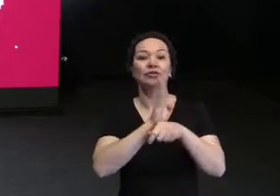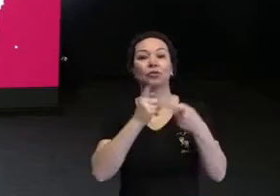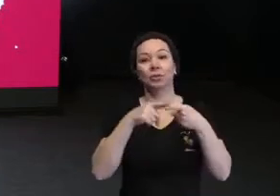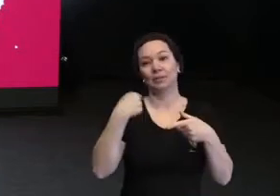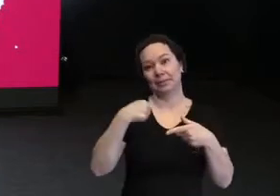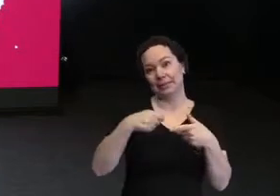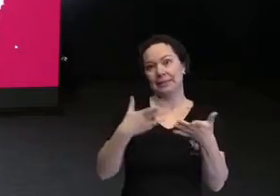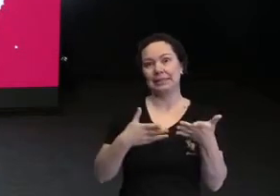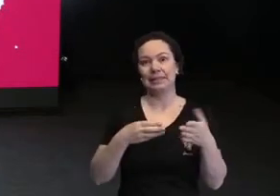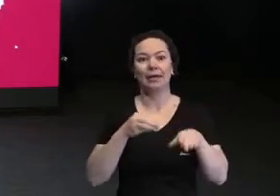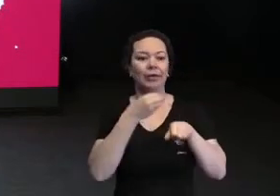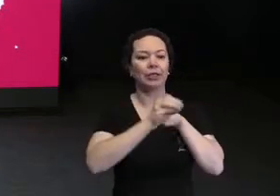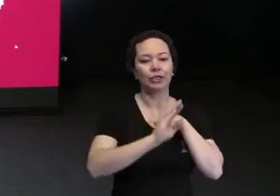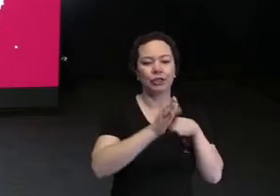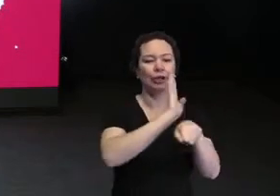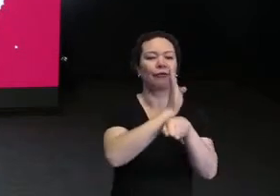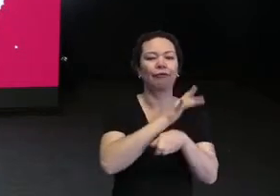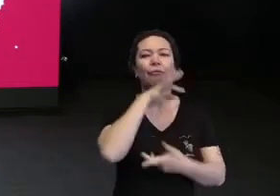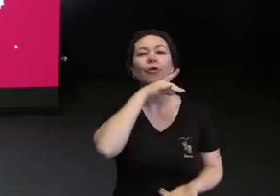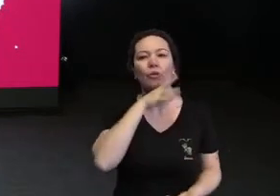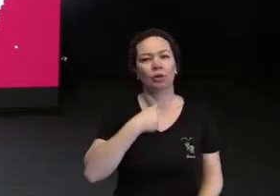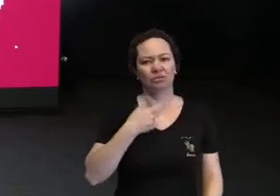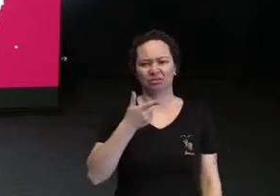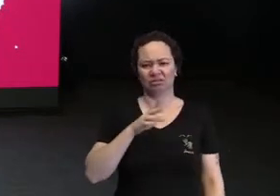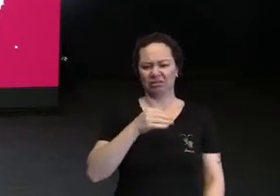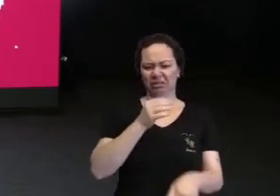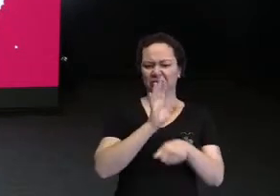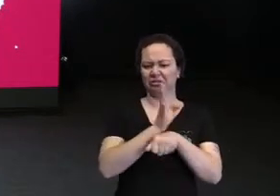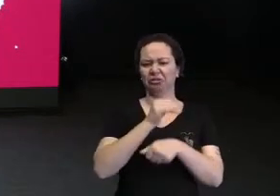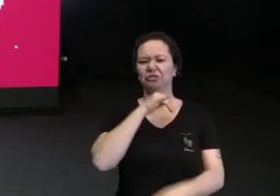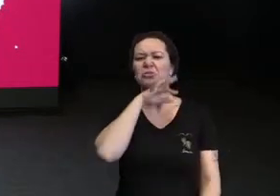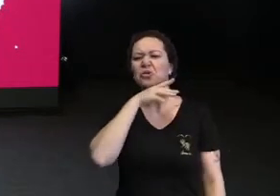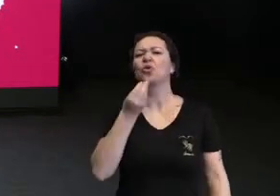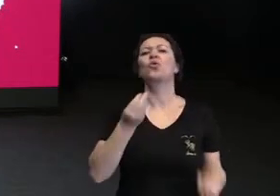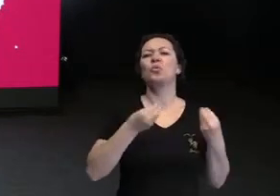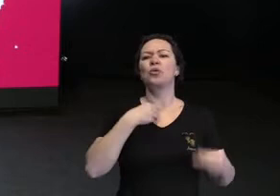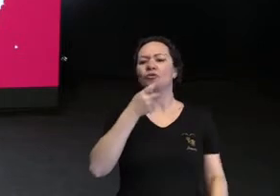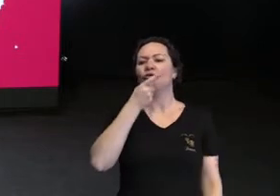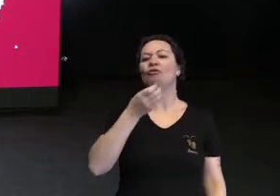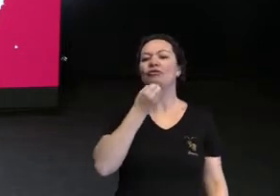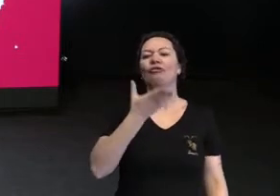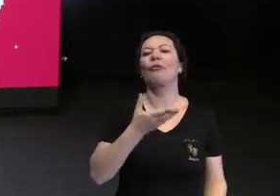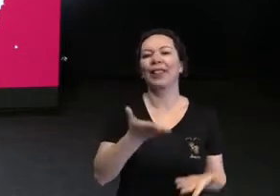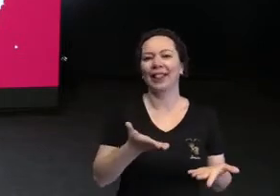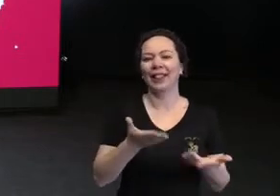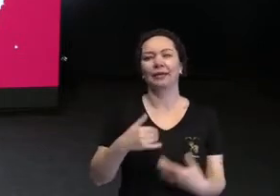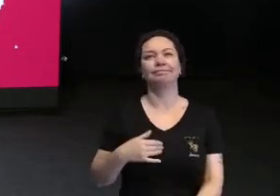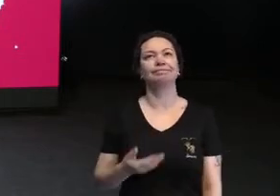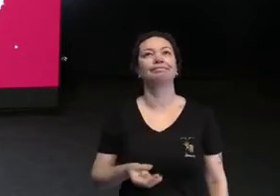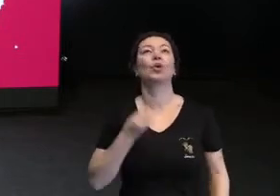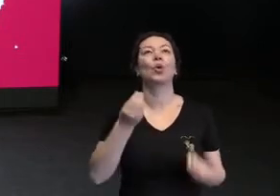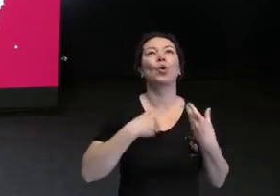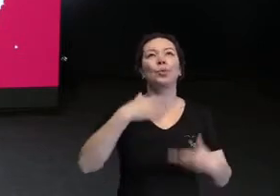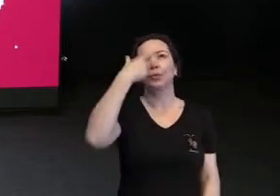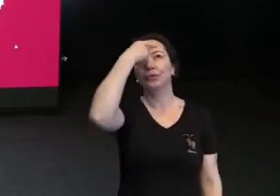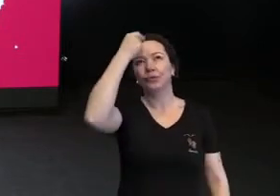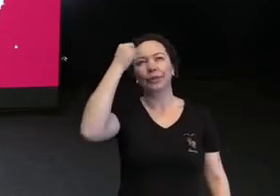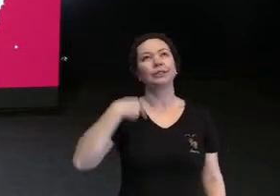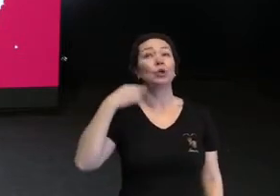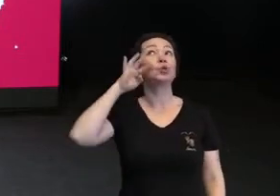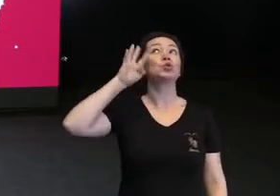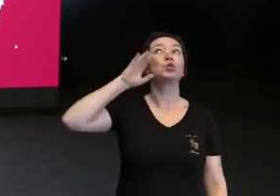e eu sou um cineasta, não vou ficar indicando filme ruim. Eu falei, cara, mas como que eu vou chegar na sonhada faculdade? Eu sonhei desde os 13, já se passaram 10